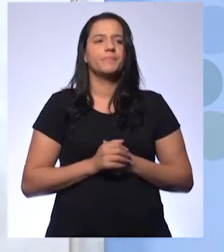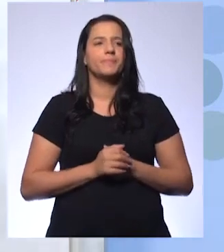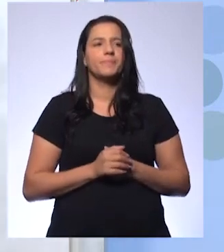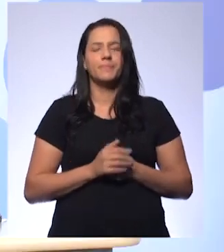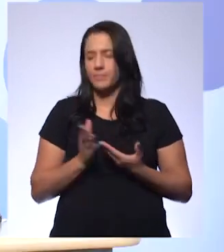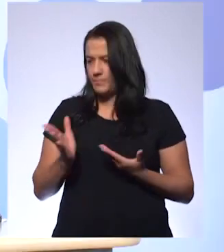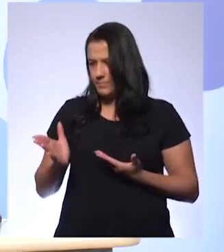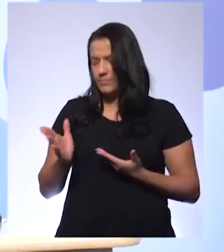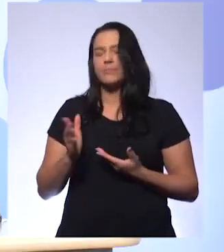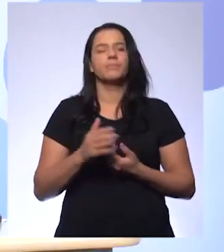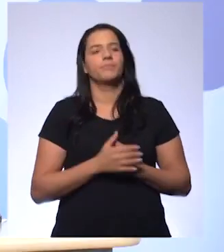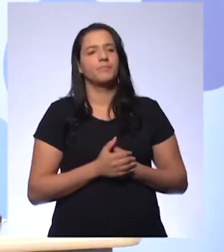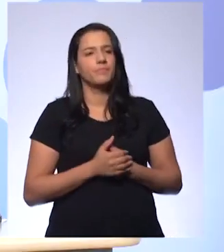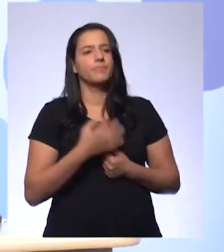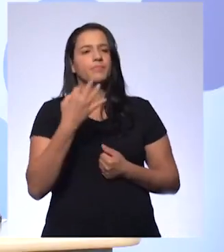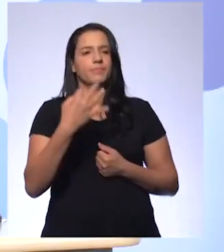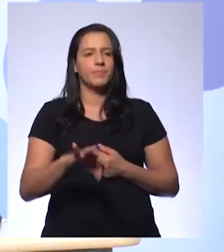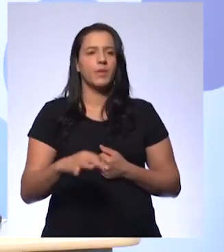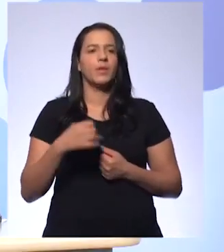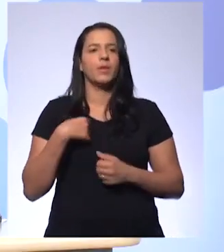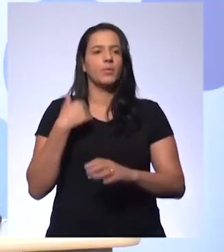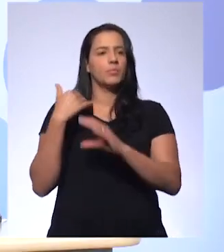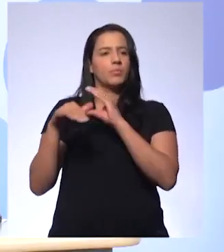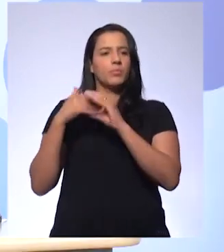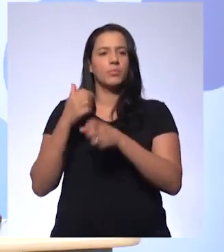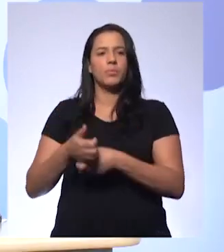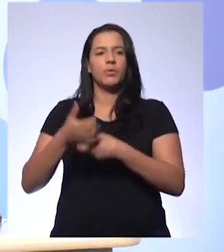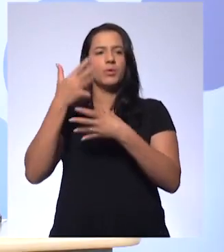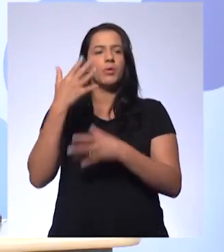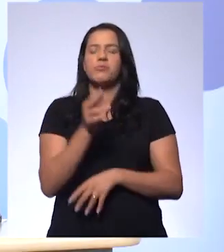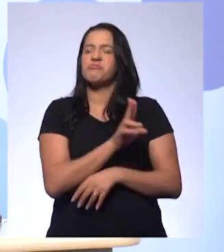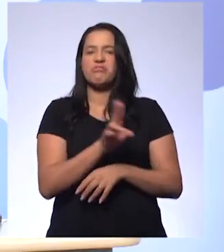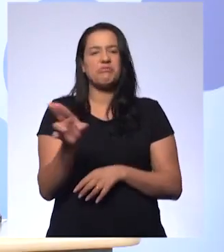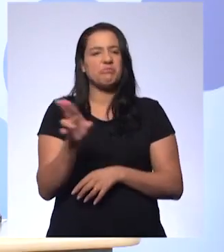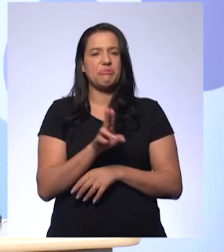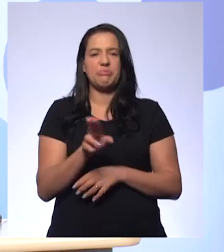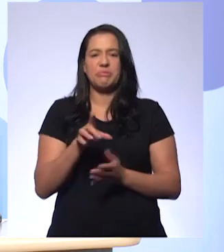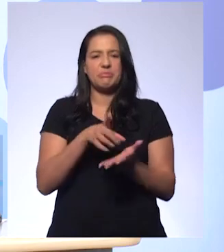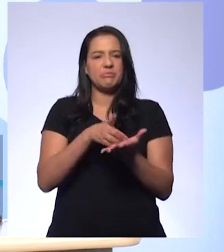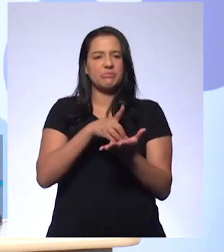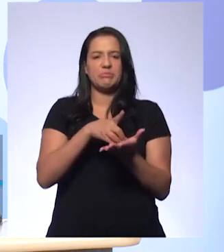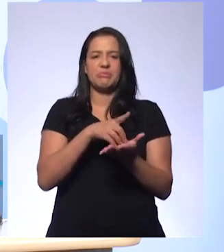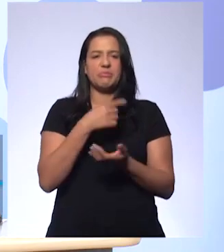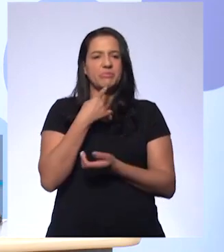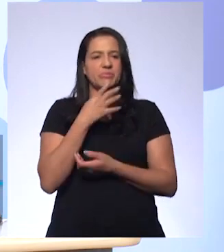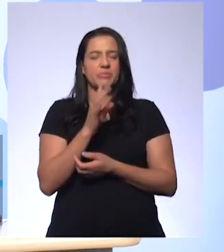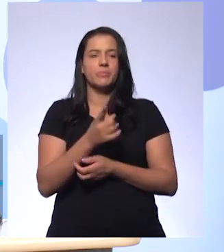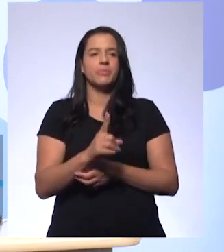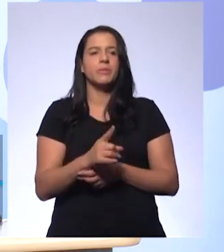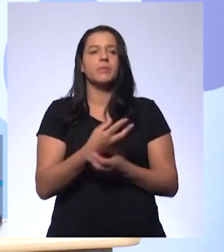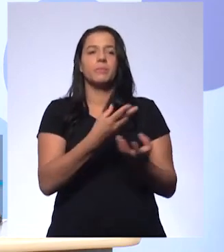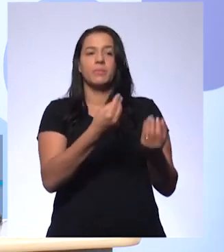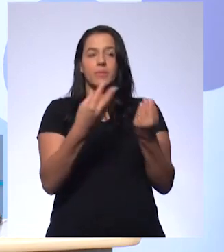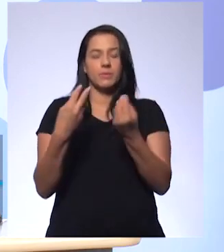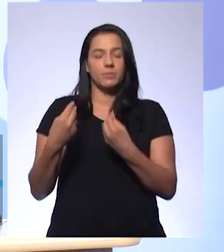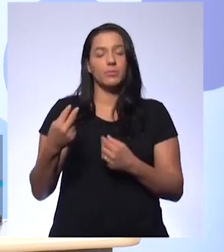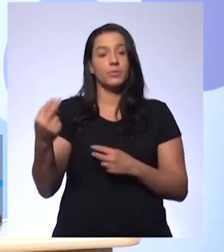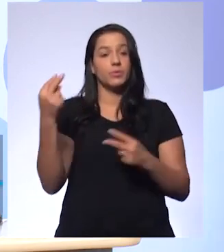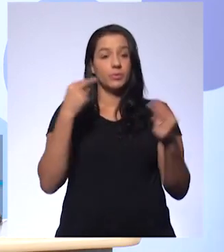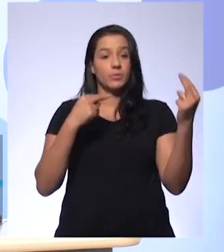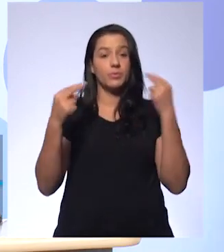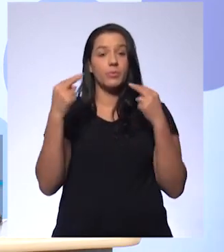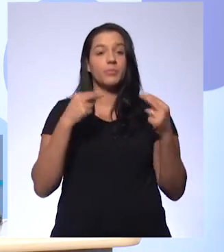Com certeza. Eu mesmo compartilho de você. não sei o nome do dinossauro, mas eu acredito que muitos que estão nos